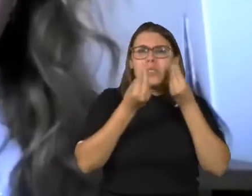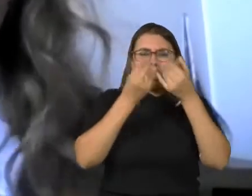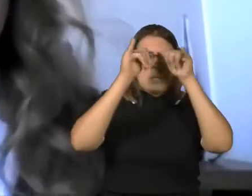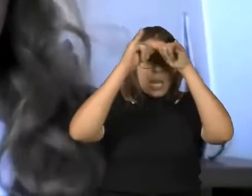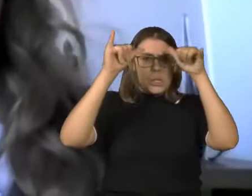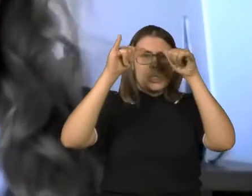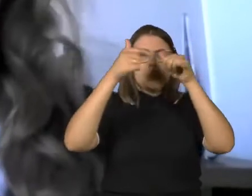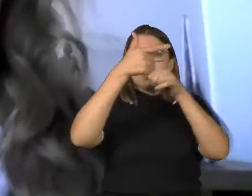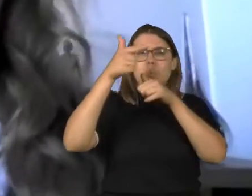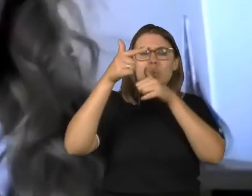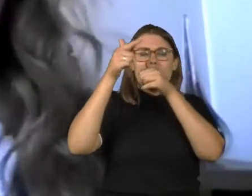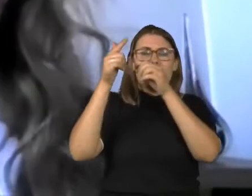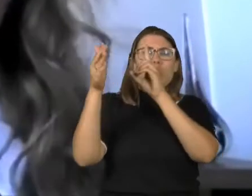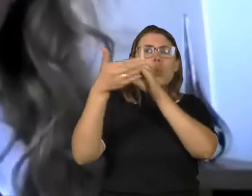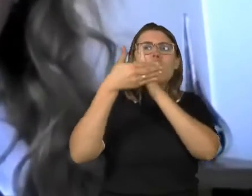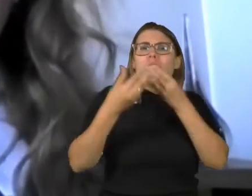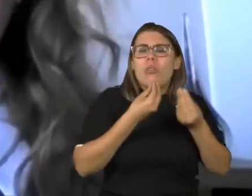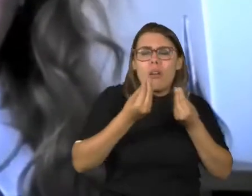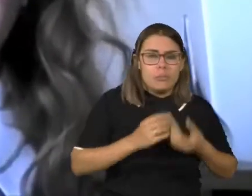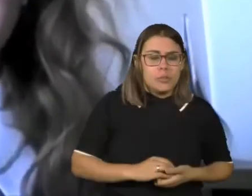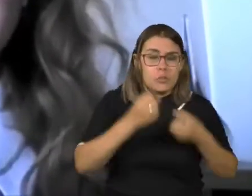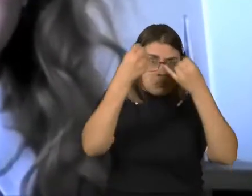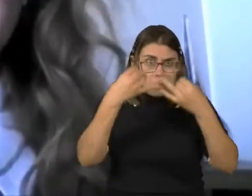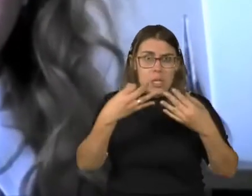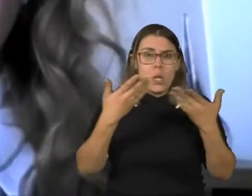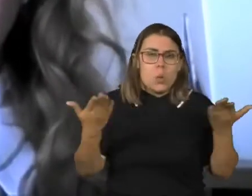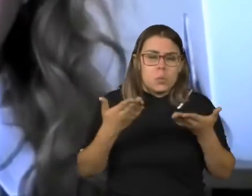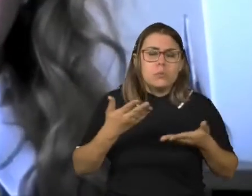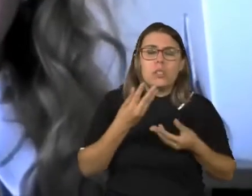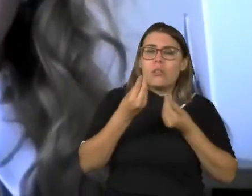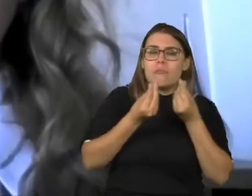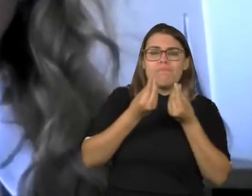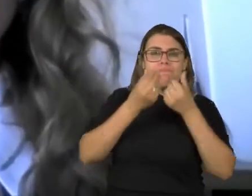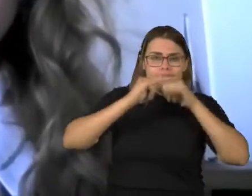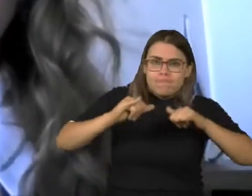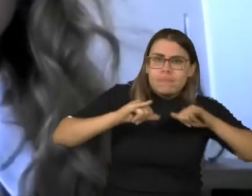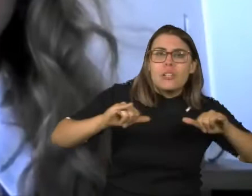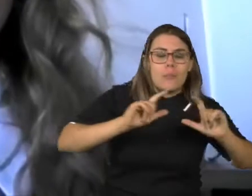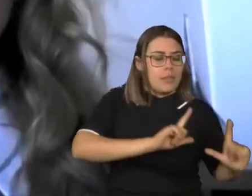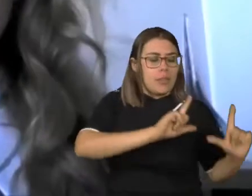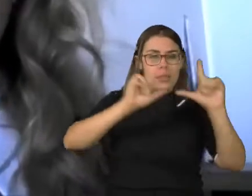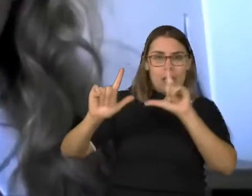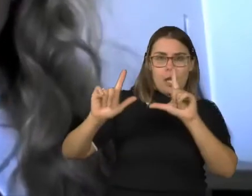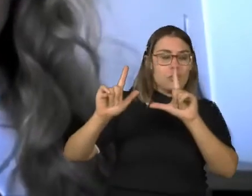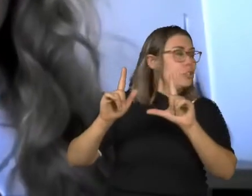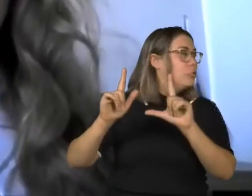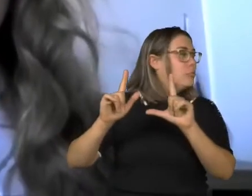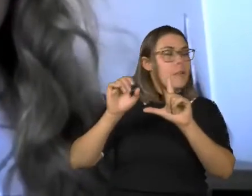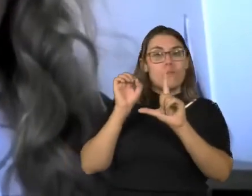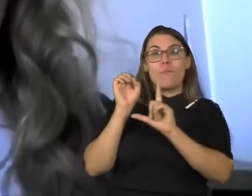já estavam prematuramente prejudicadas. Eu gostaria de compartilhar os meus slides com